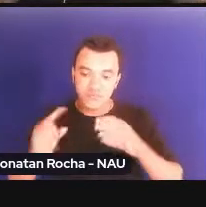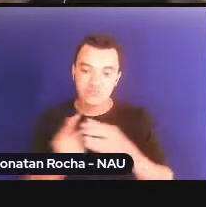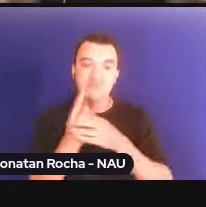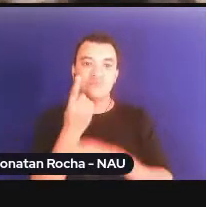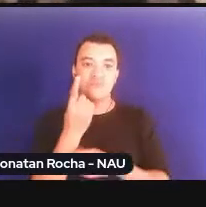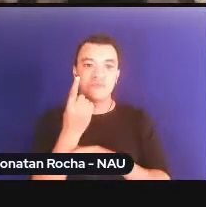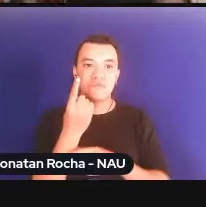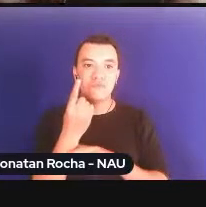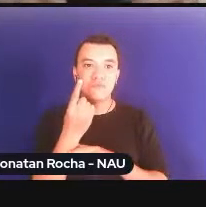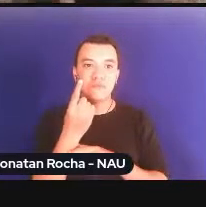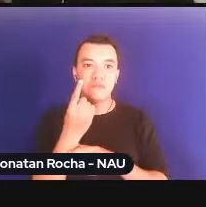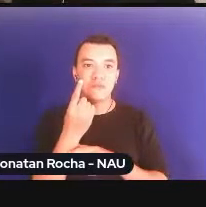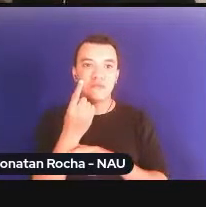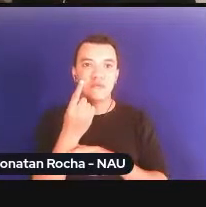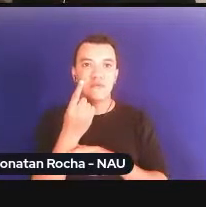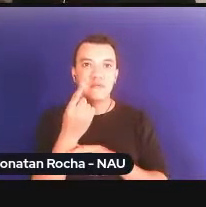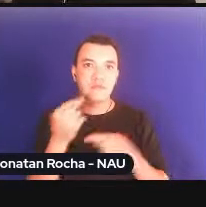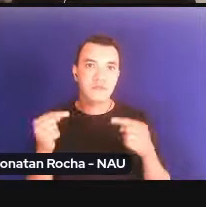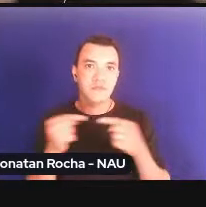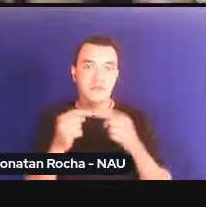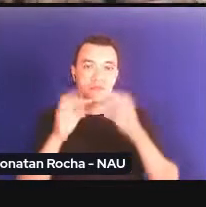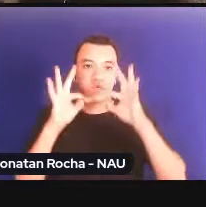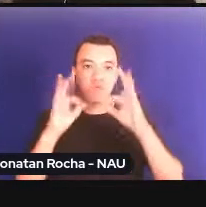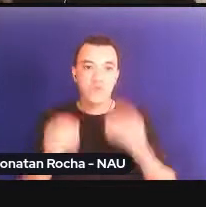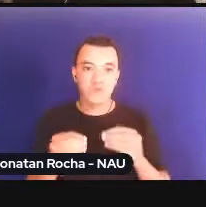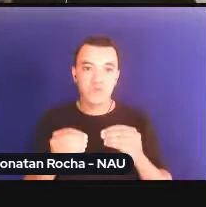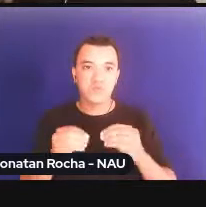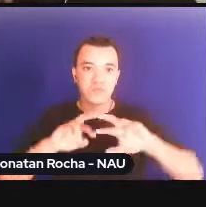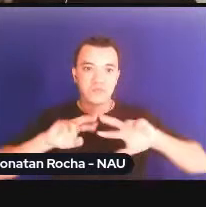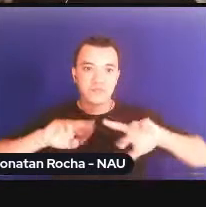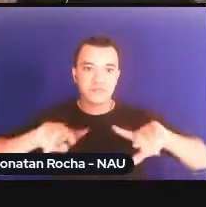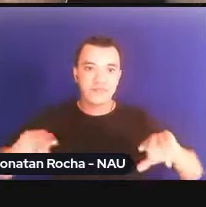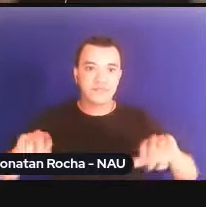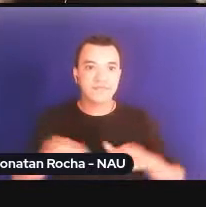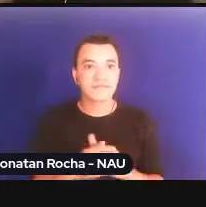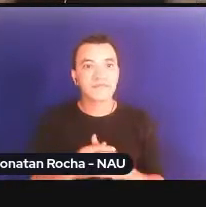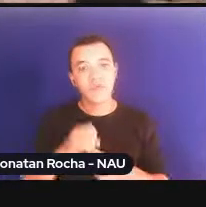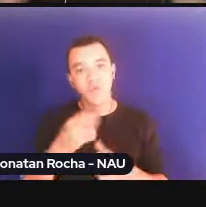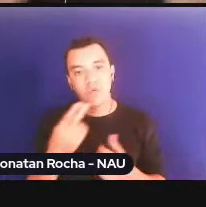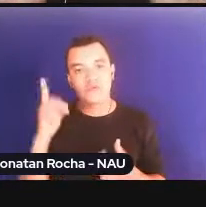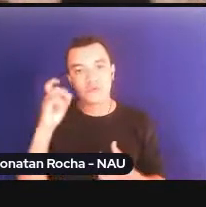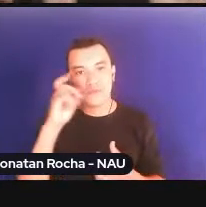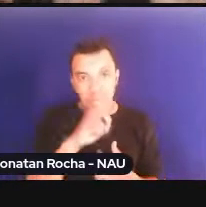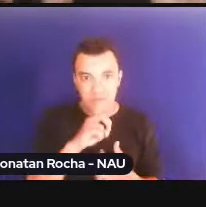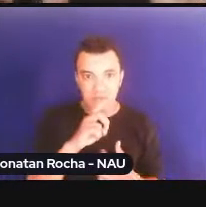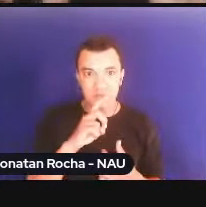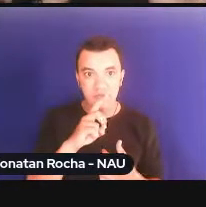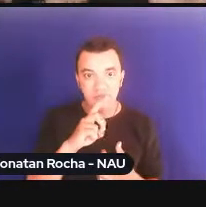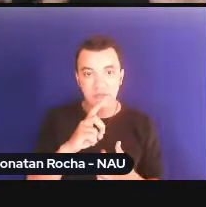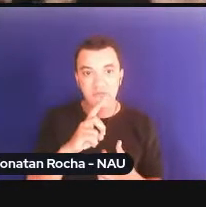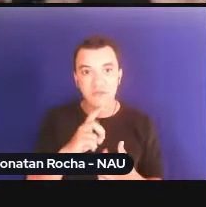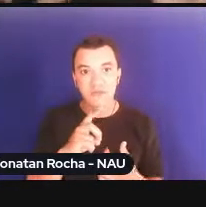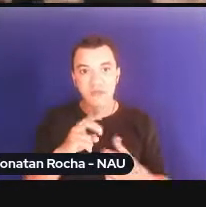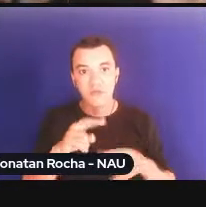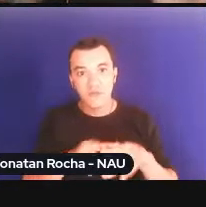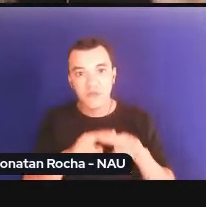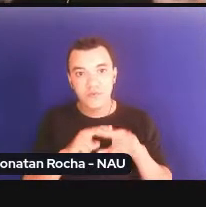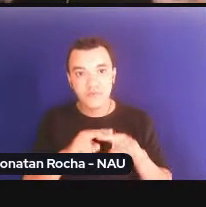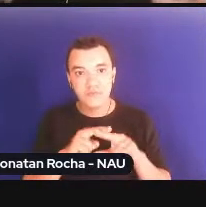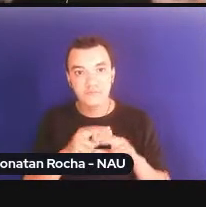totalidade de diversos ou de complexos que nós não conseguimos, portanto, tornar